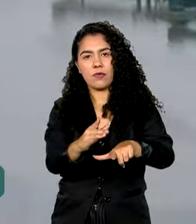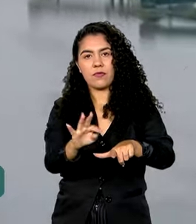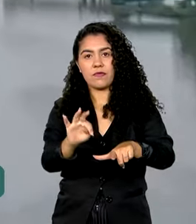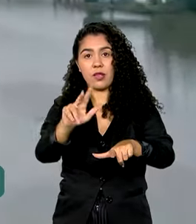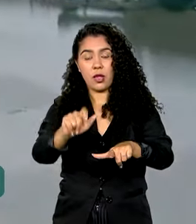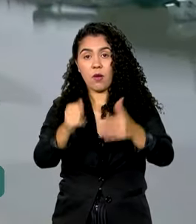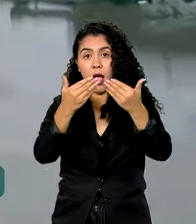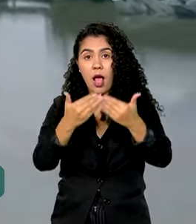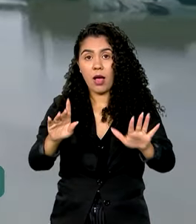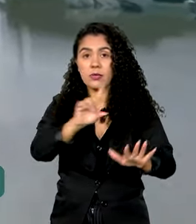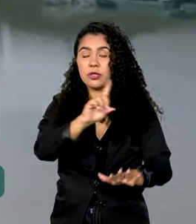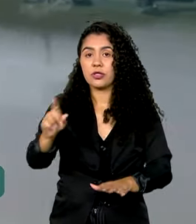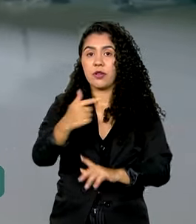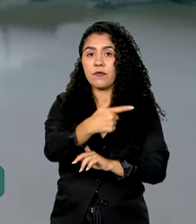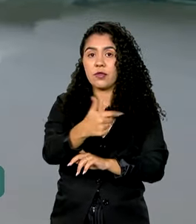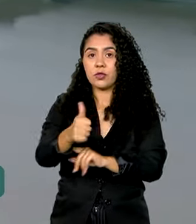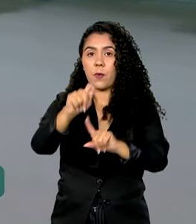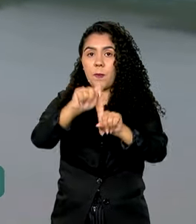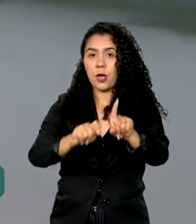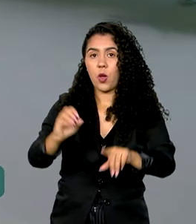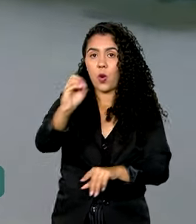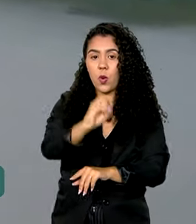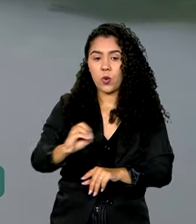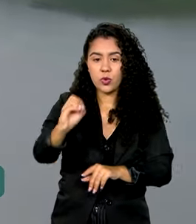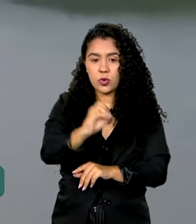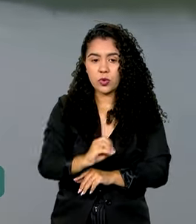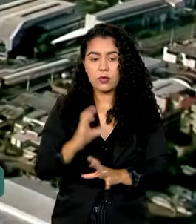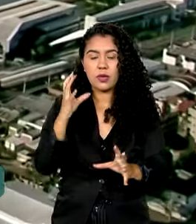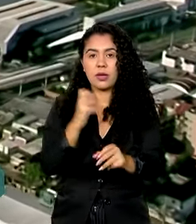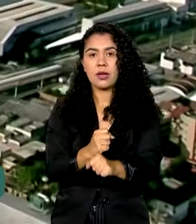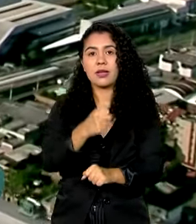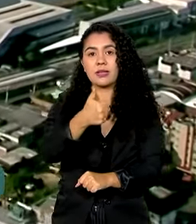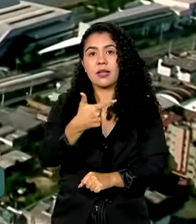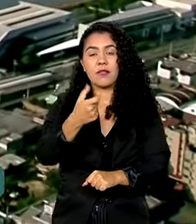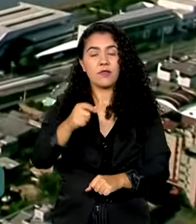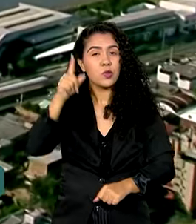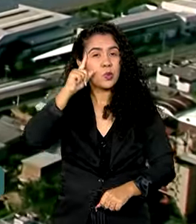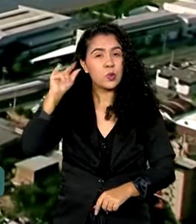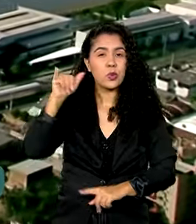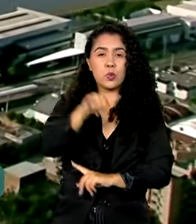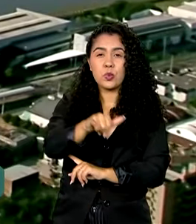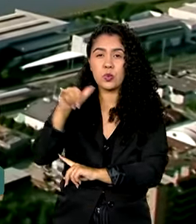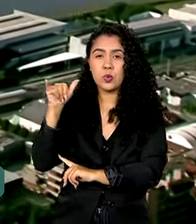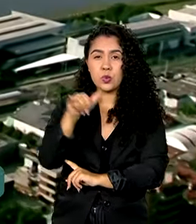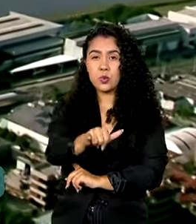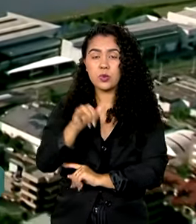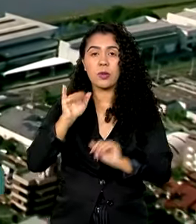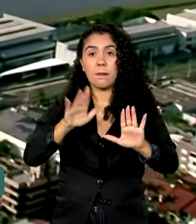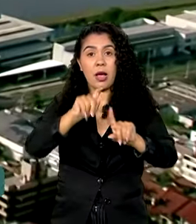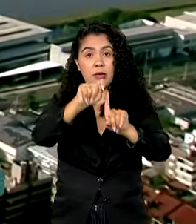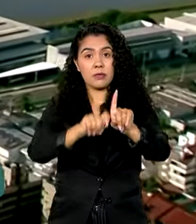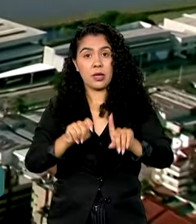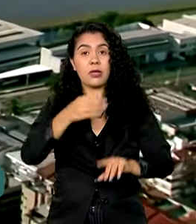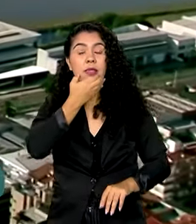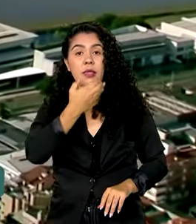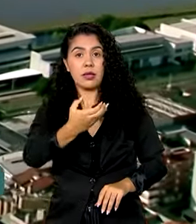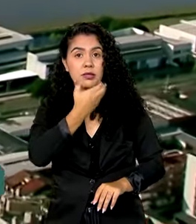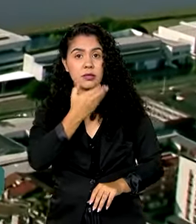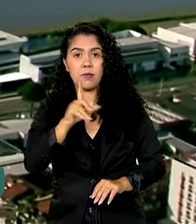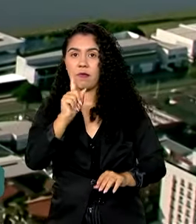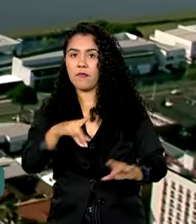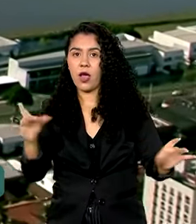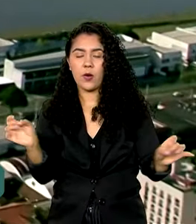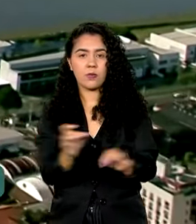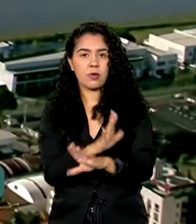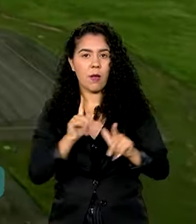A previsão é de 128 voos diários. Já em dezembro, a operação será total. Até a